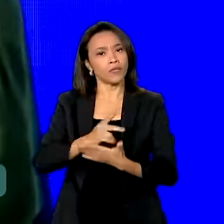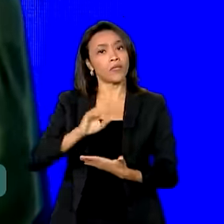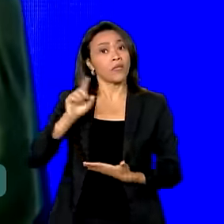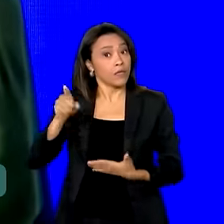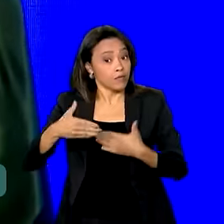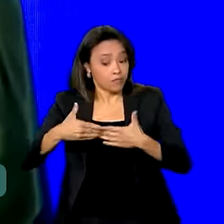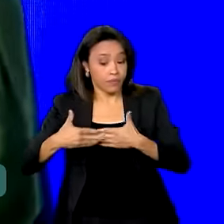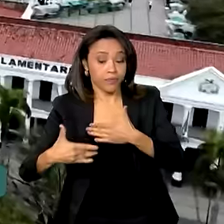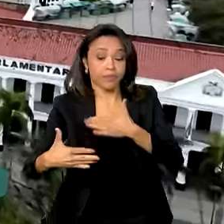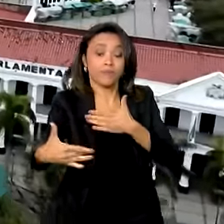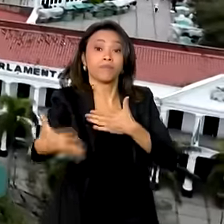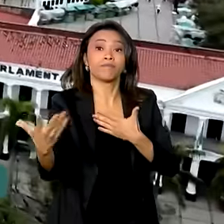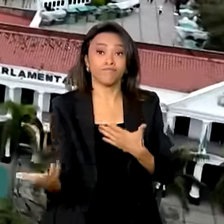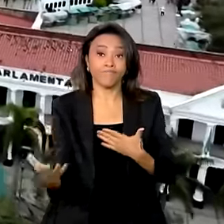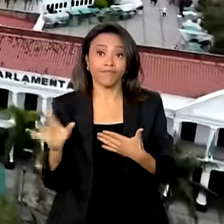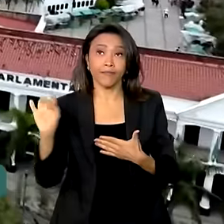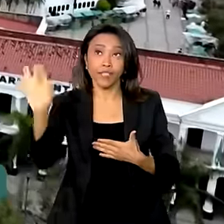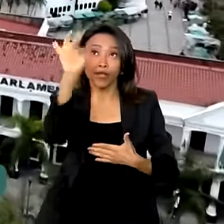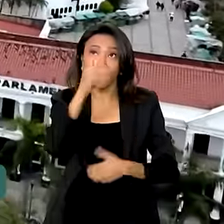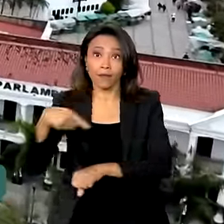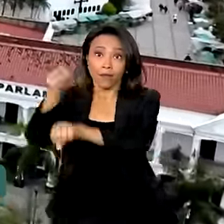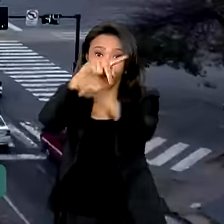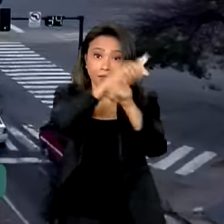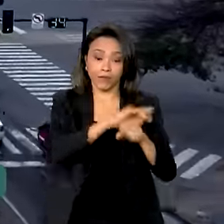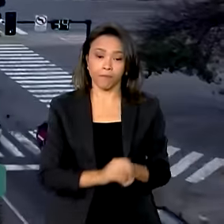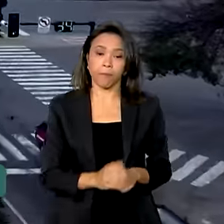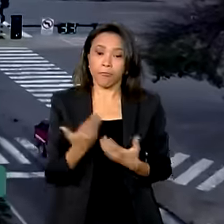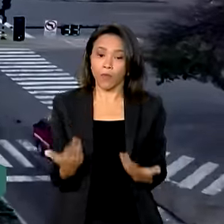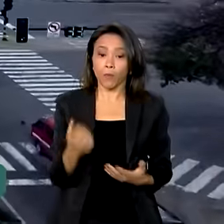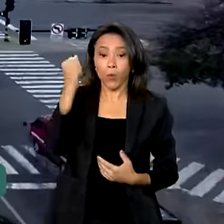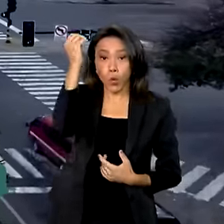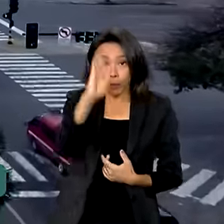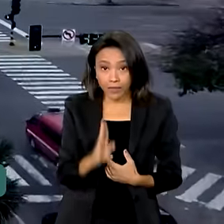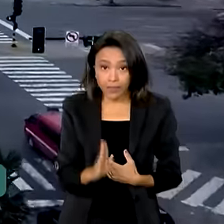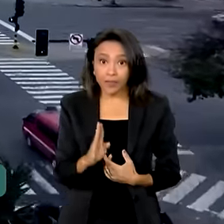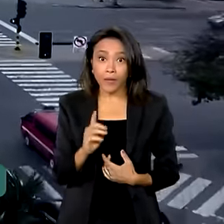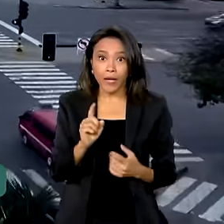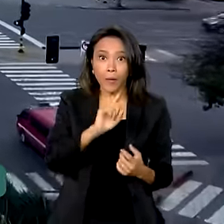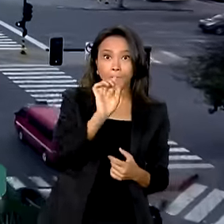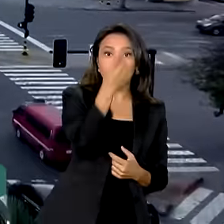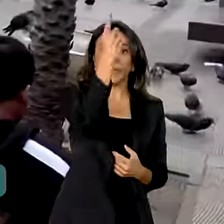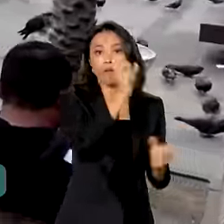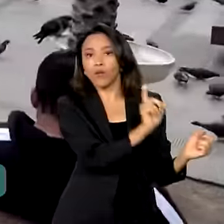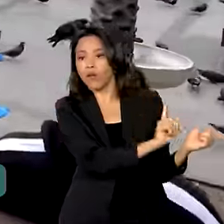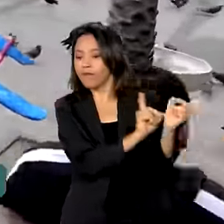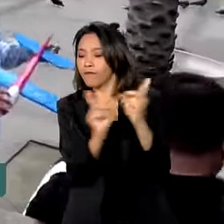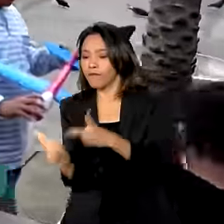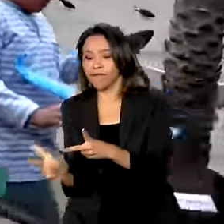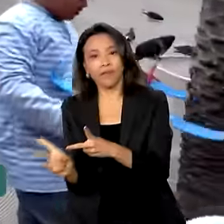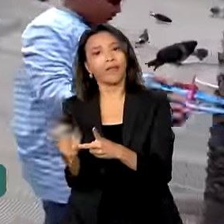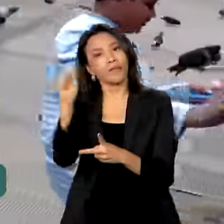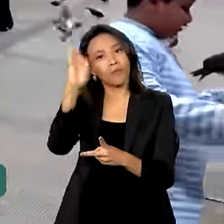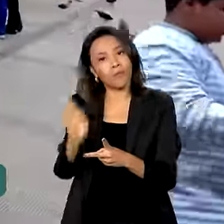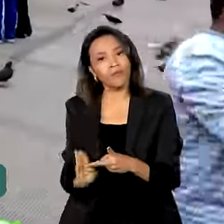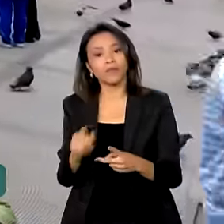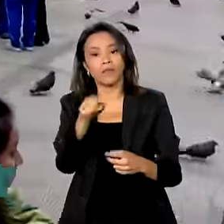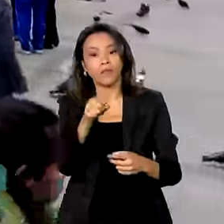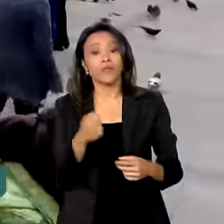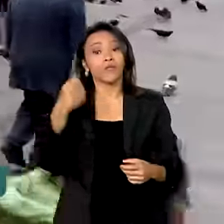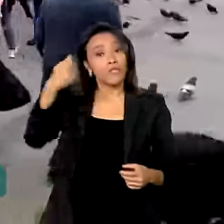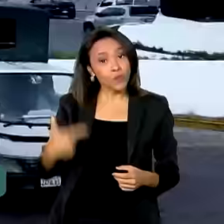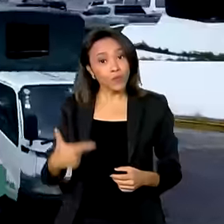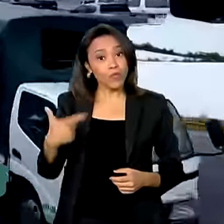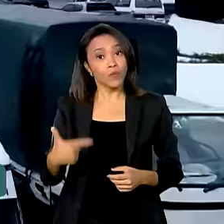país. O Brasil é o primeiro destino das exportações da Bolívia e seu segundo maior fornecedor, atrás